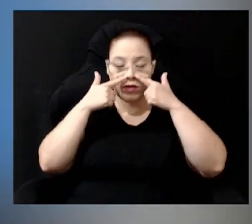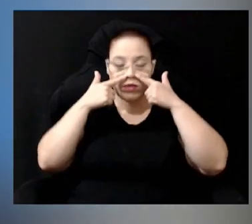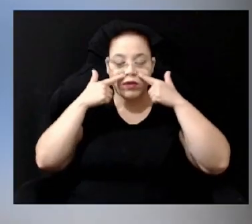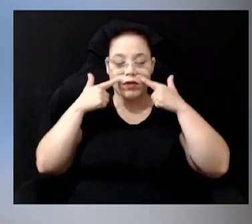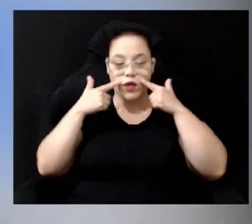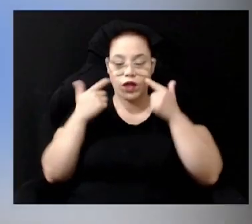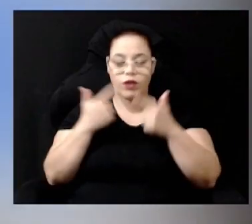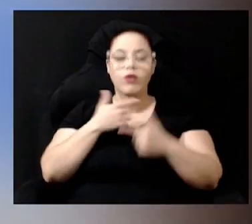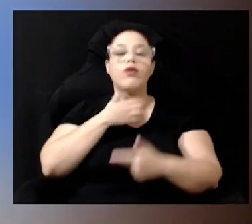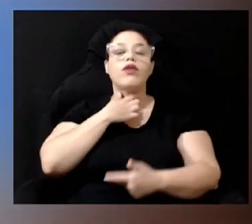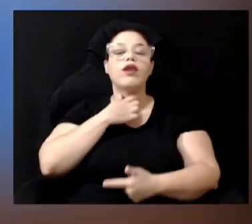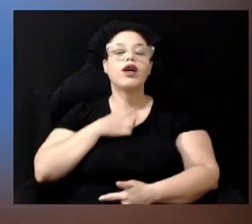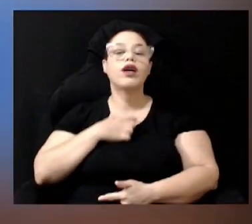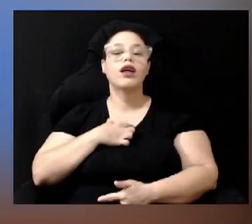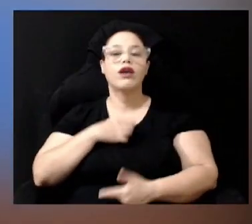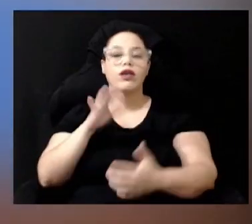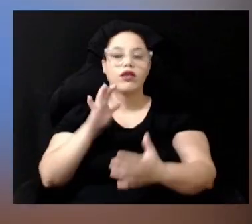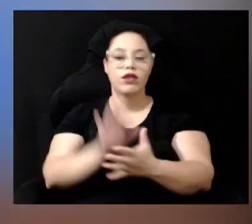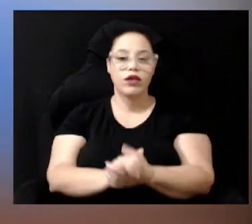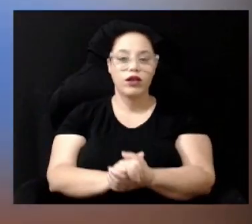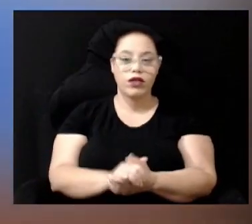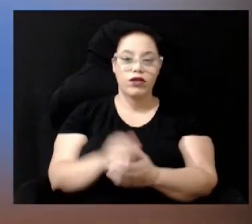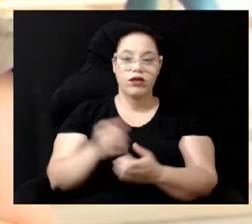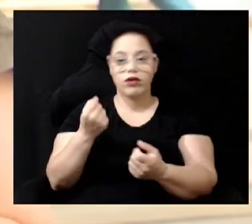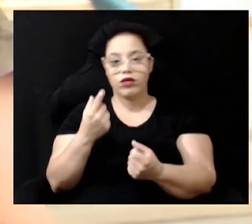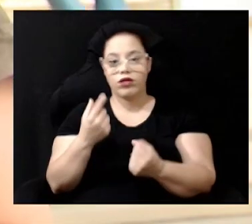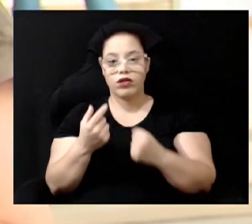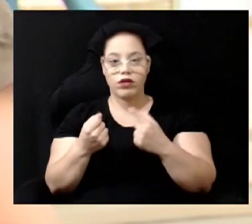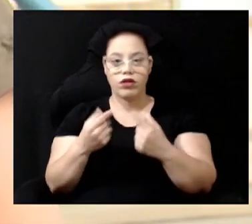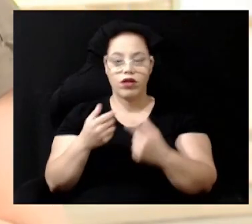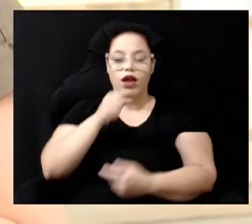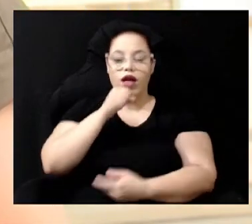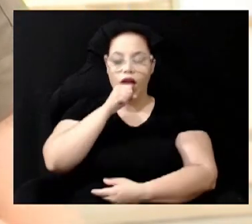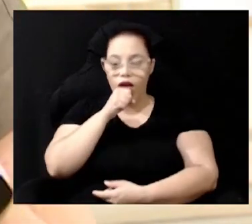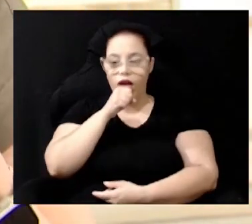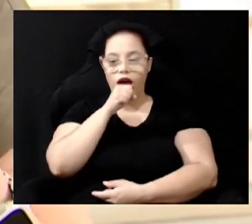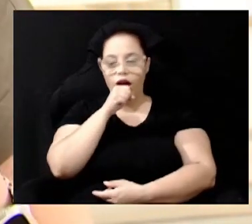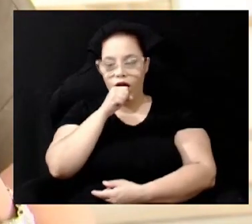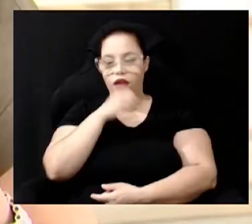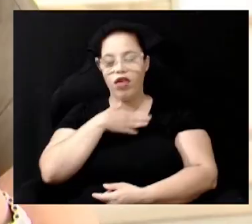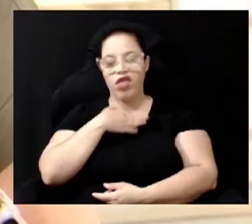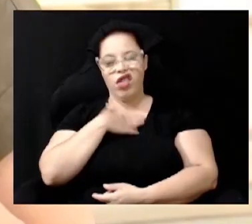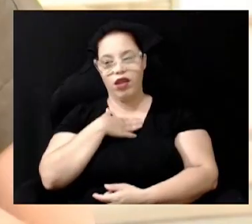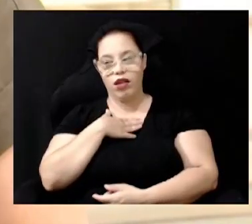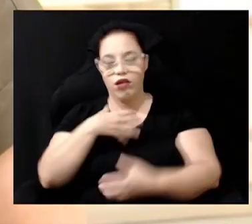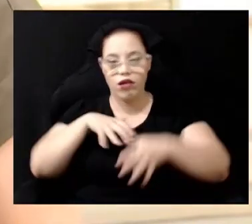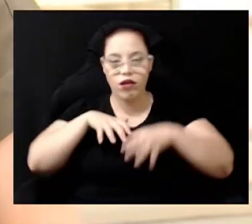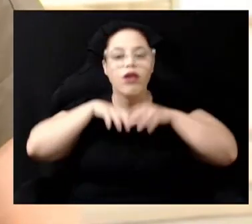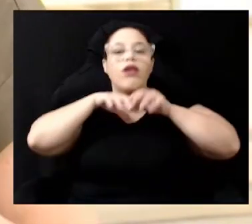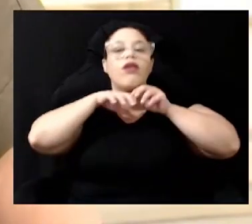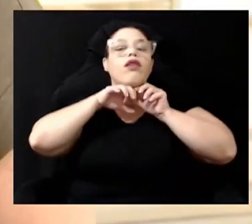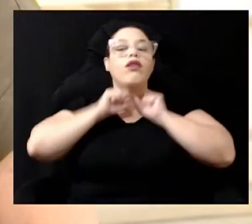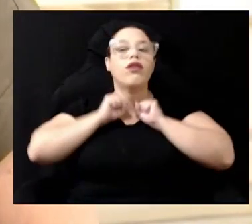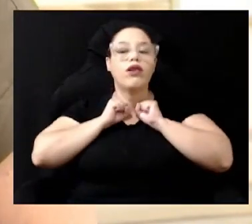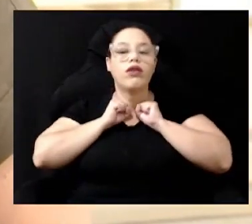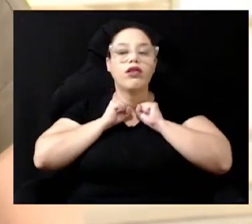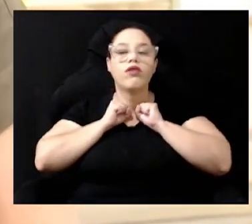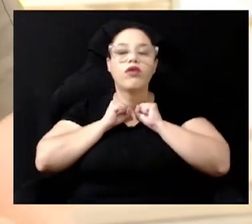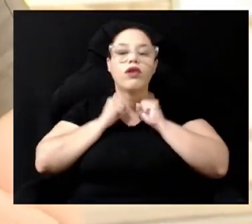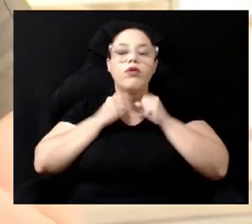Então tem vários fatores que acabam influenciando Ela causa uma inflamação numa região da garganta que chama